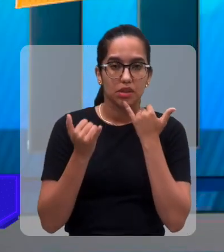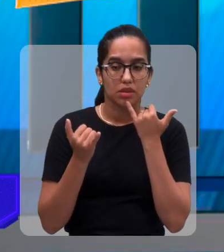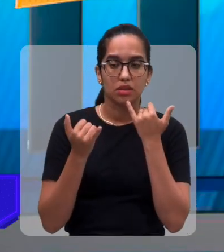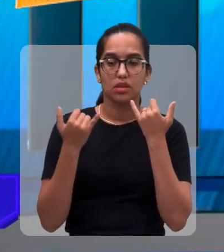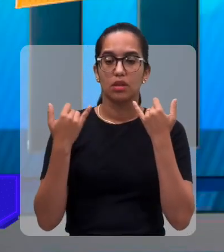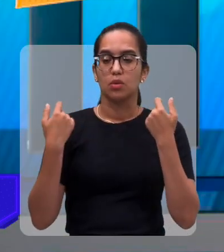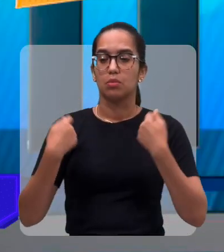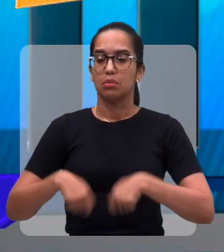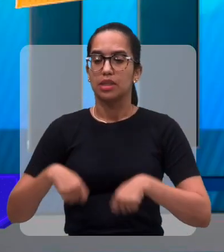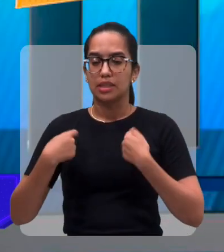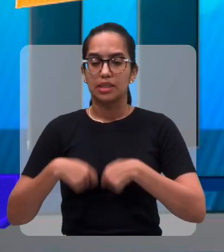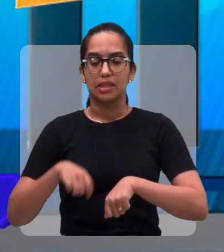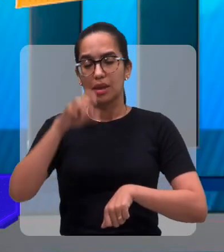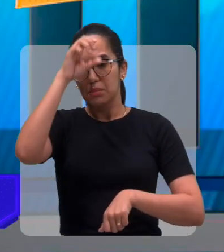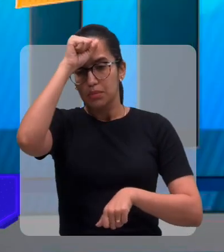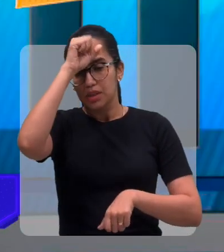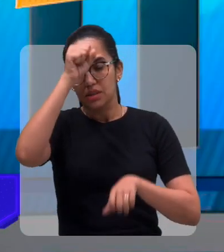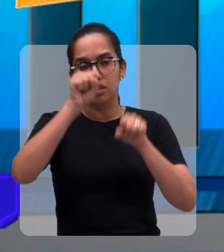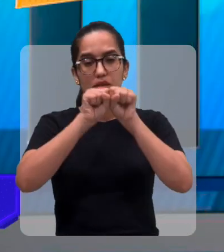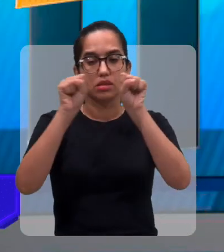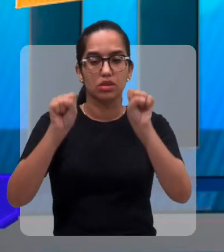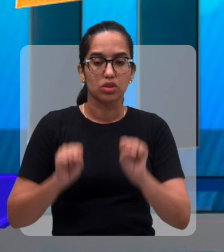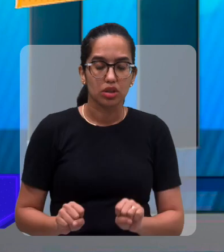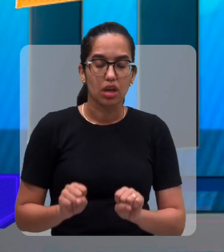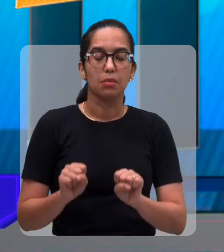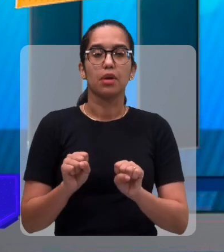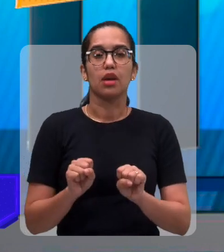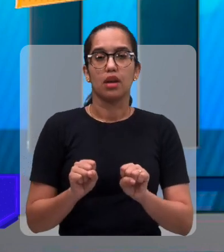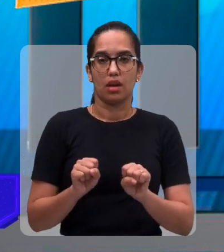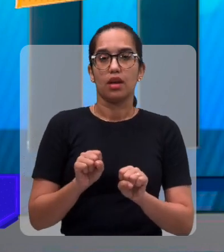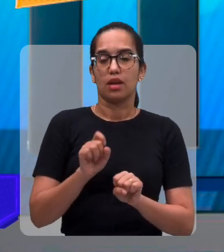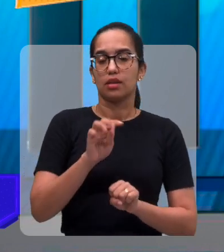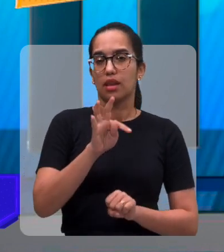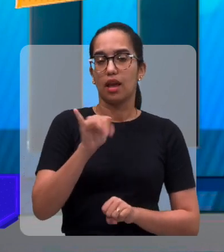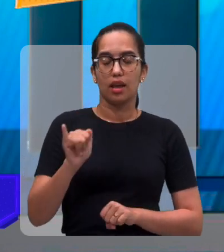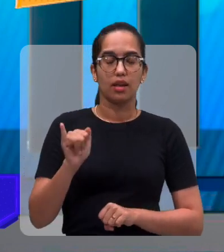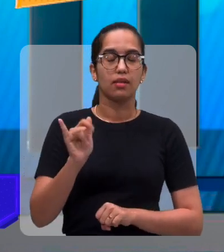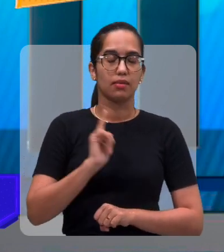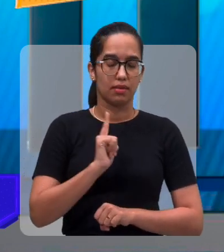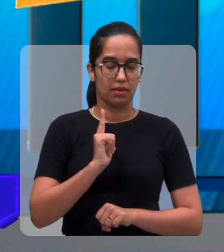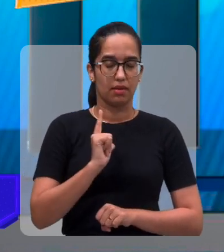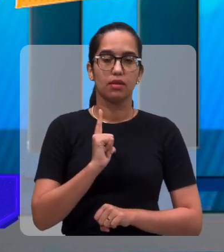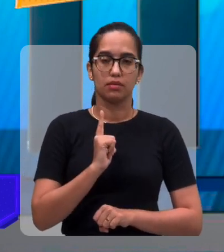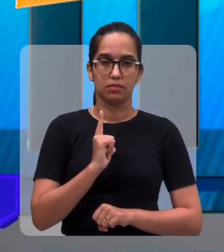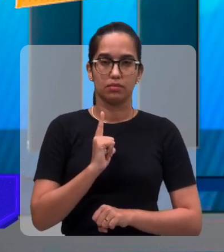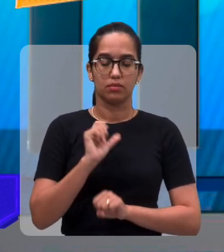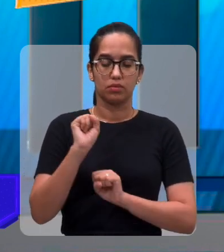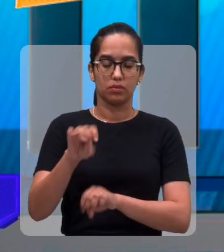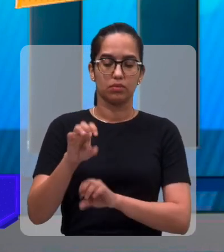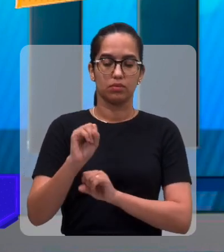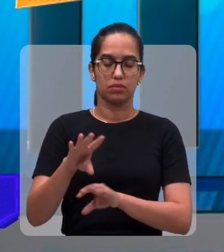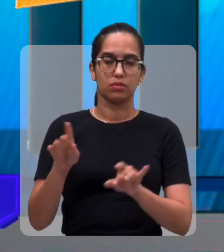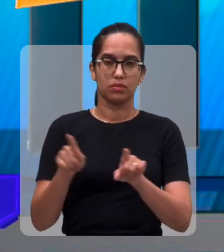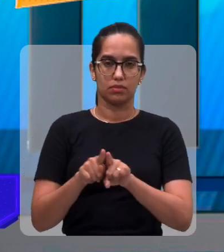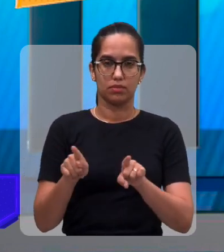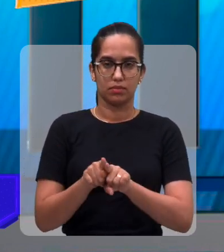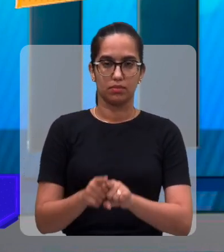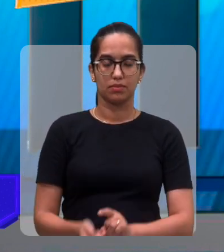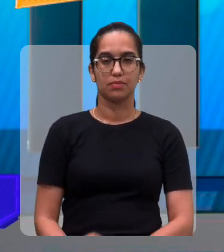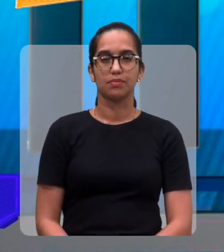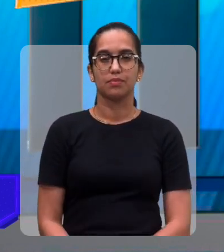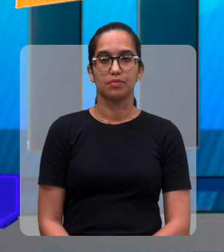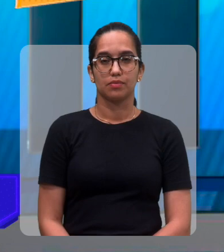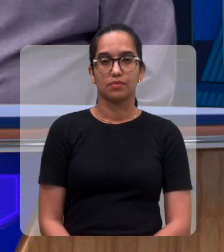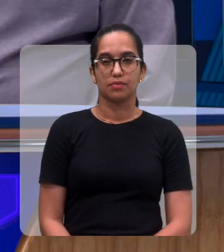informática, no sistema informacional, também tem essa aula para ir lá nesse